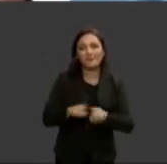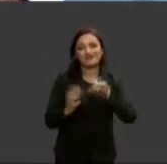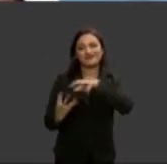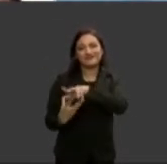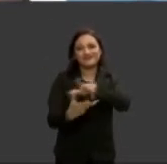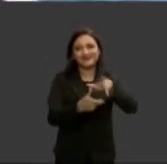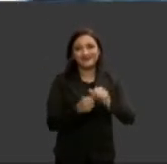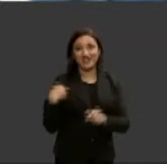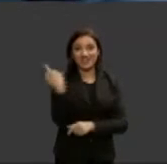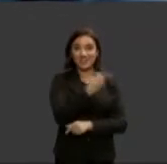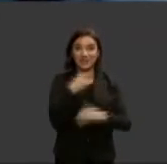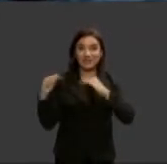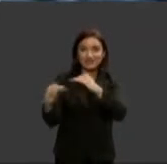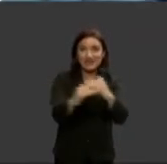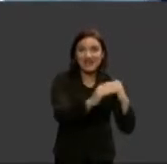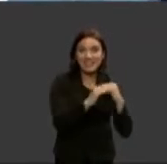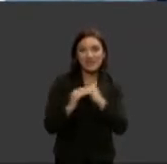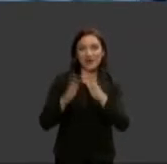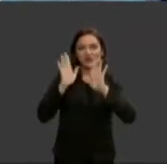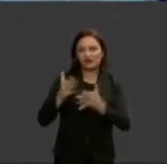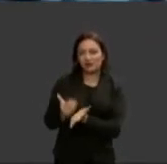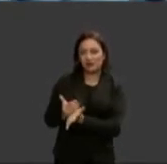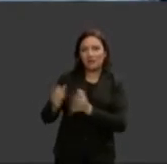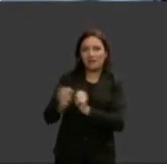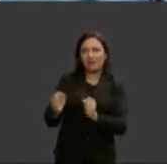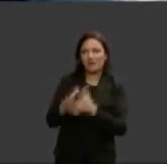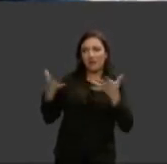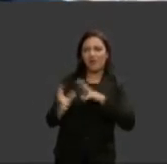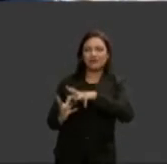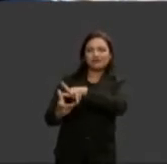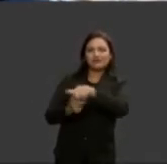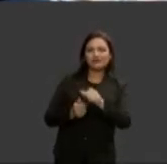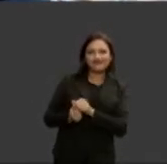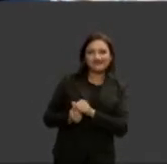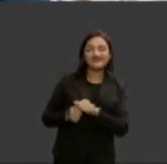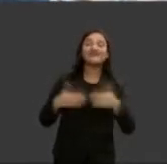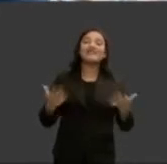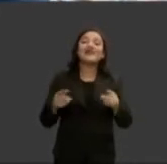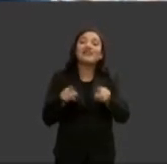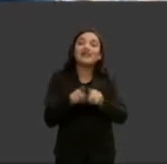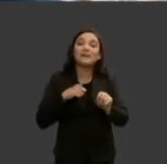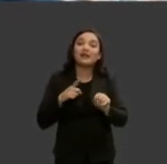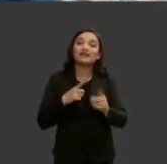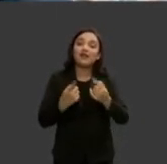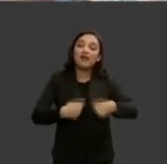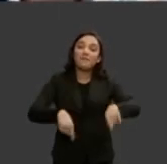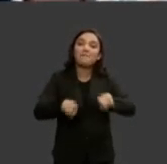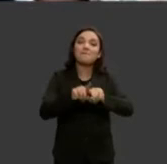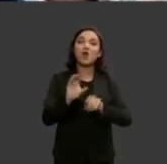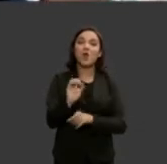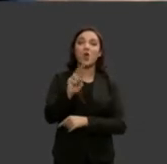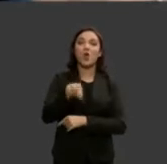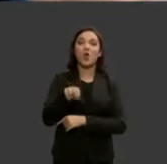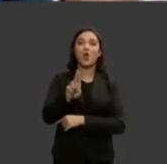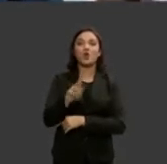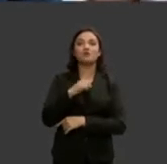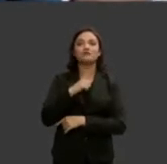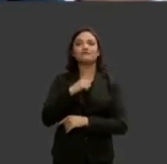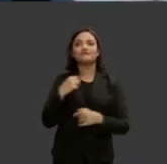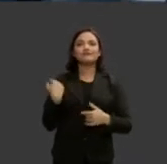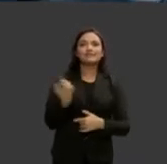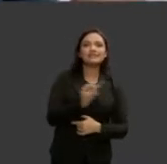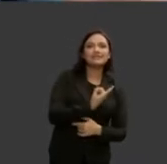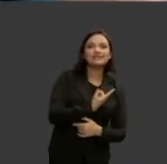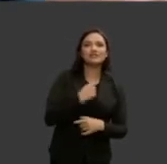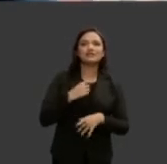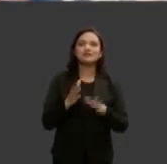somos iguais desde a criação da mesma forma a parceria com a ONU nos abre a perspectiva das